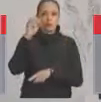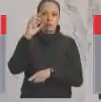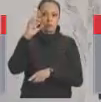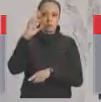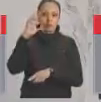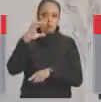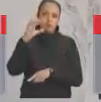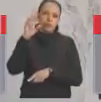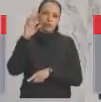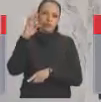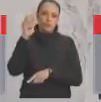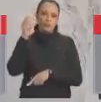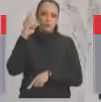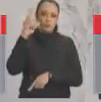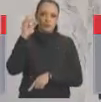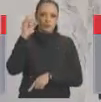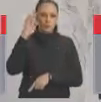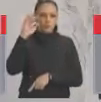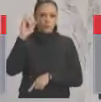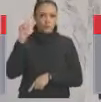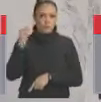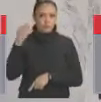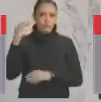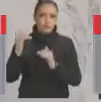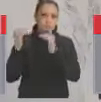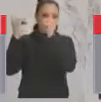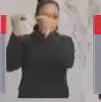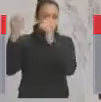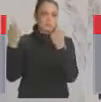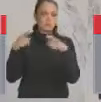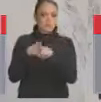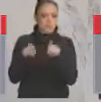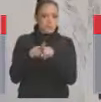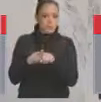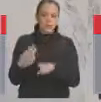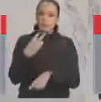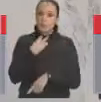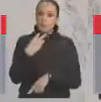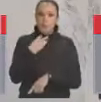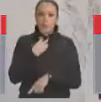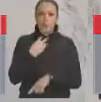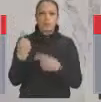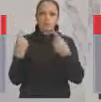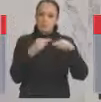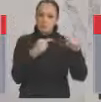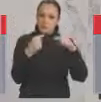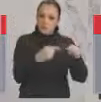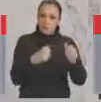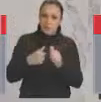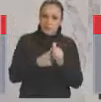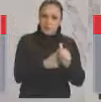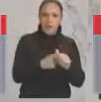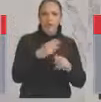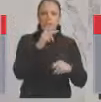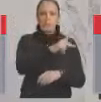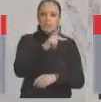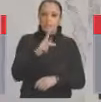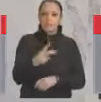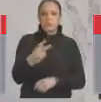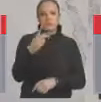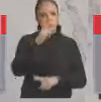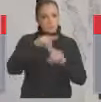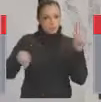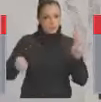parecer, dizendo que isso é ilegal, não pode. Perseguir professor é crime. Nós vamos reagir com toda